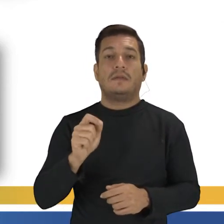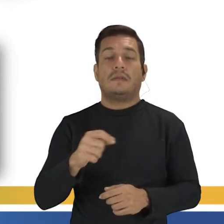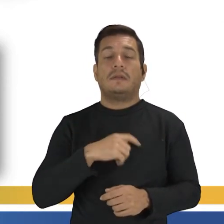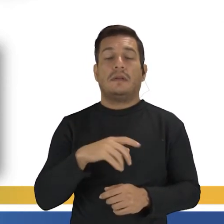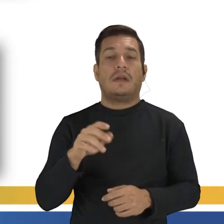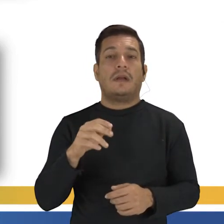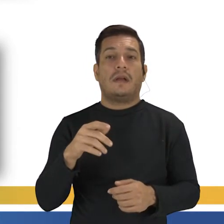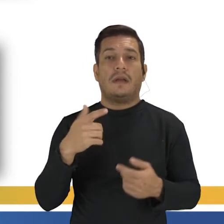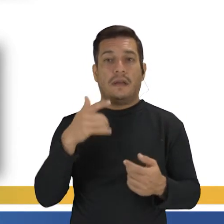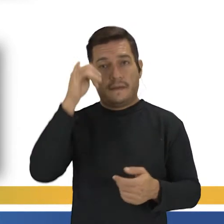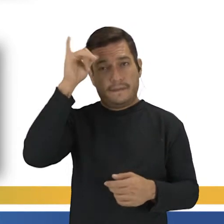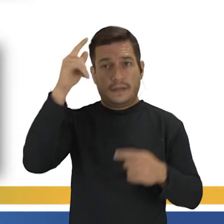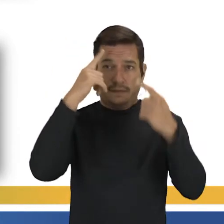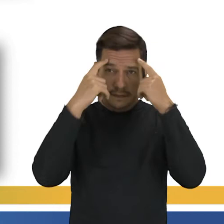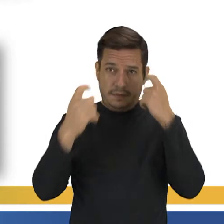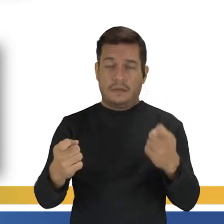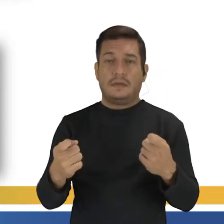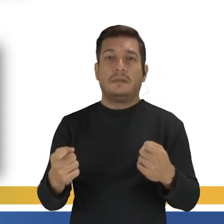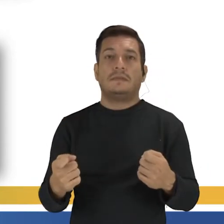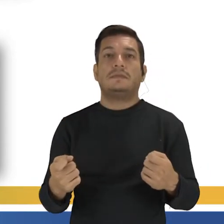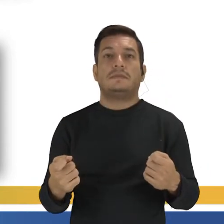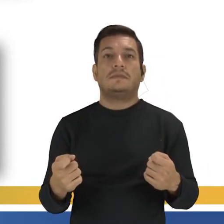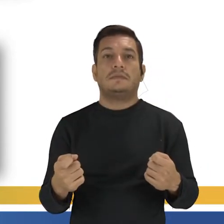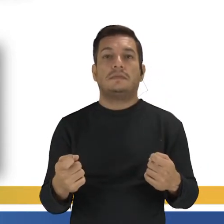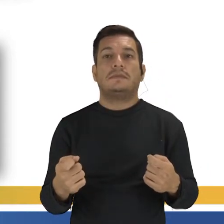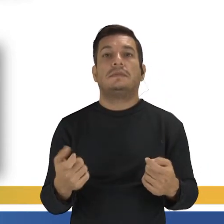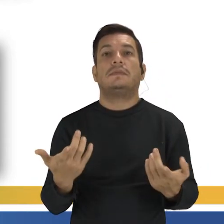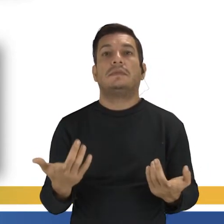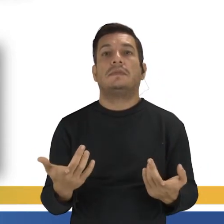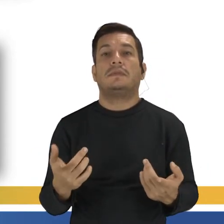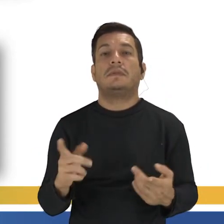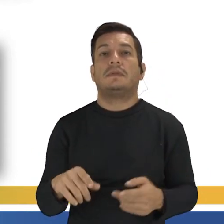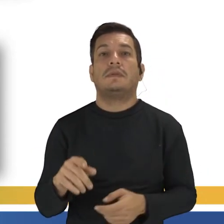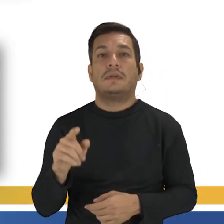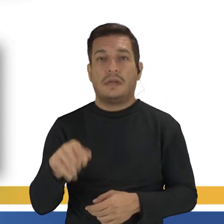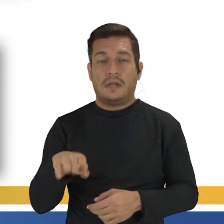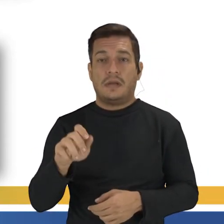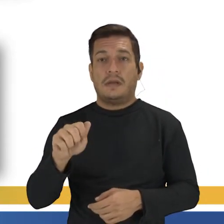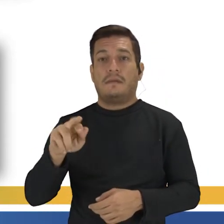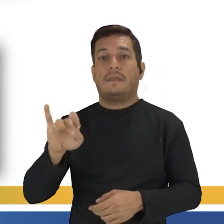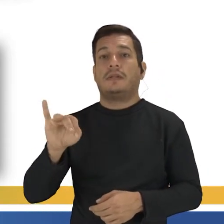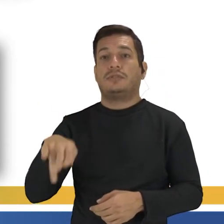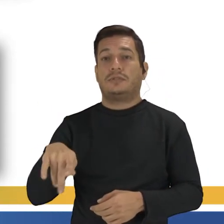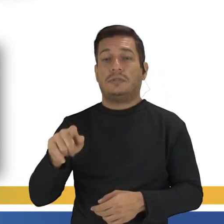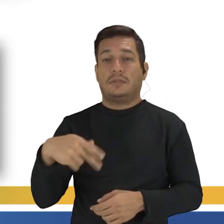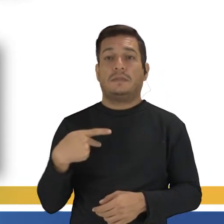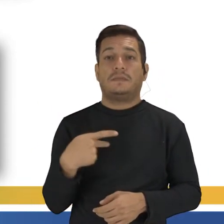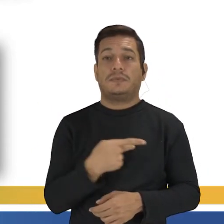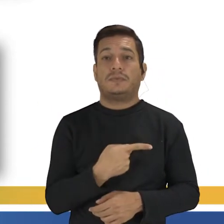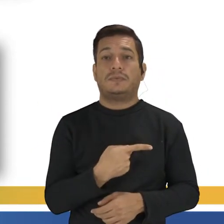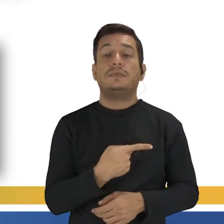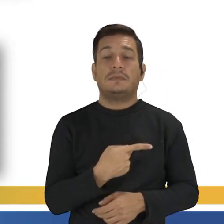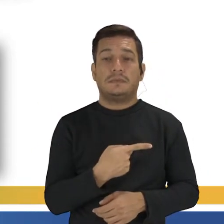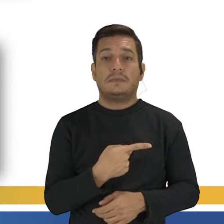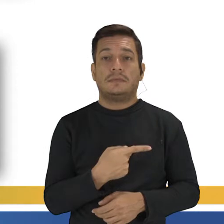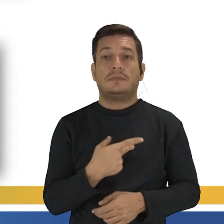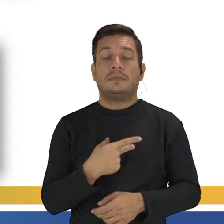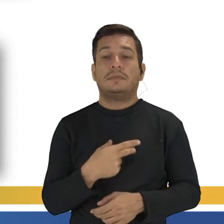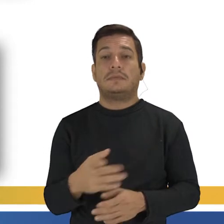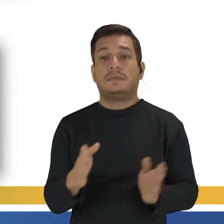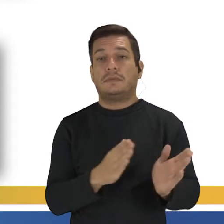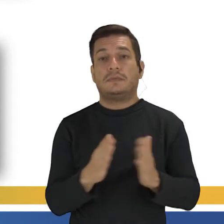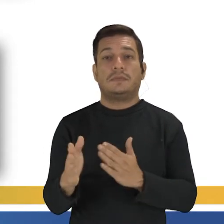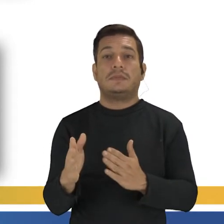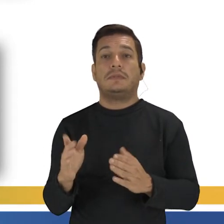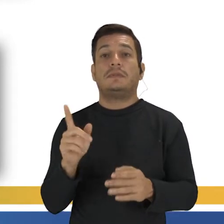violência. Os boicotes, mas a não violência, né? Então, Martin Luther King, esse pastor aqui, dentro desse